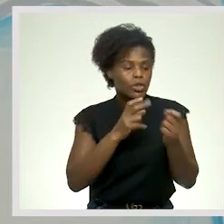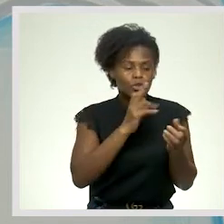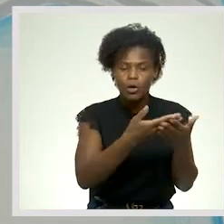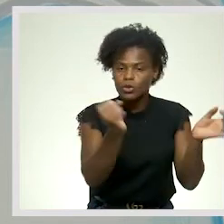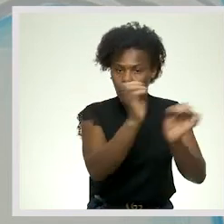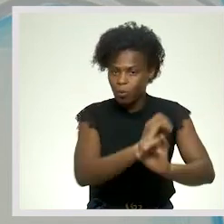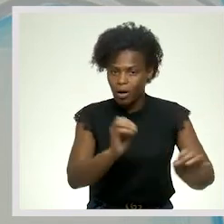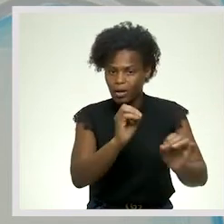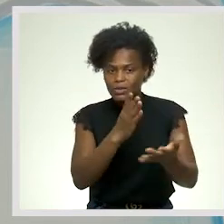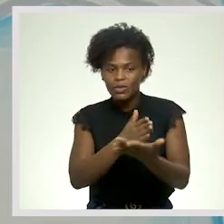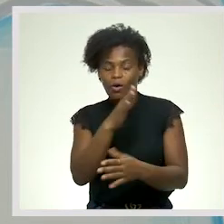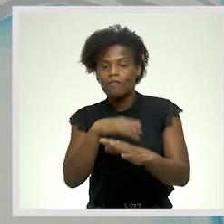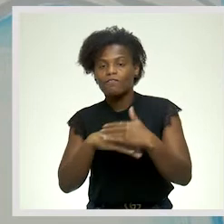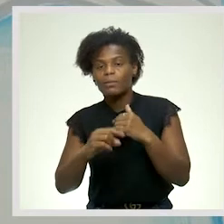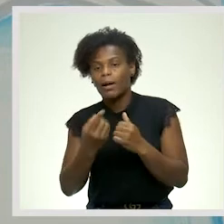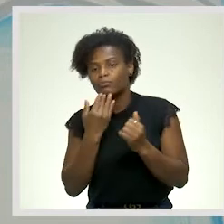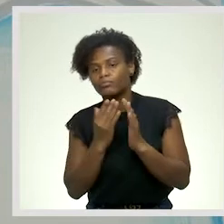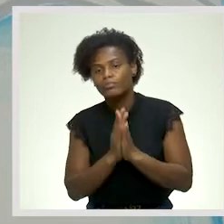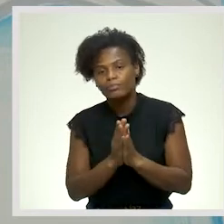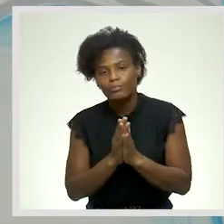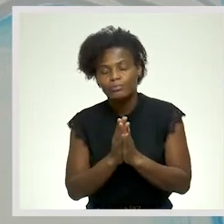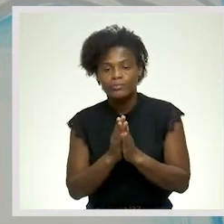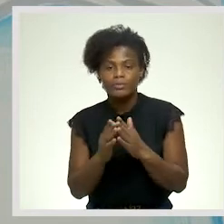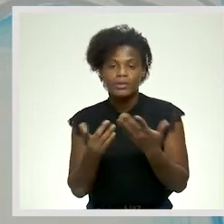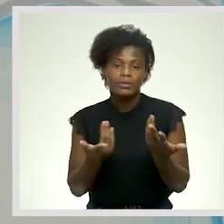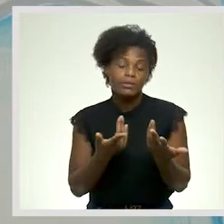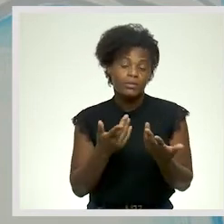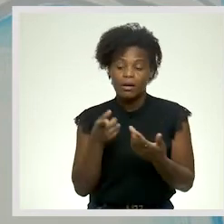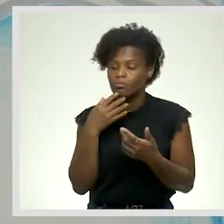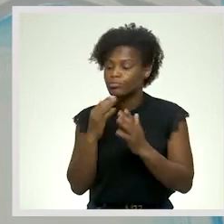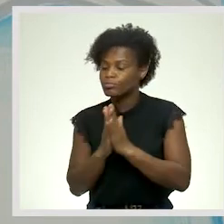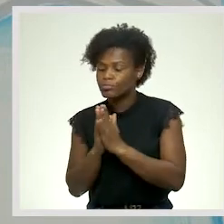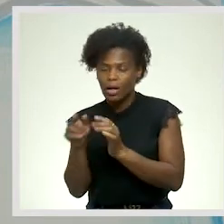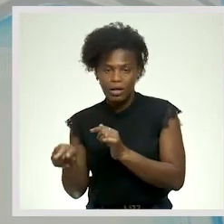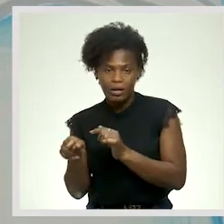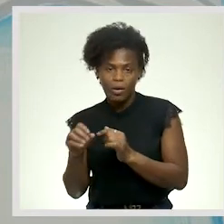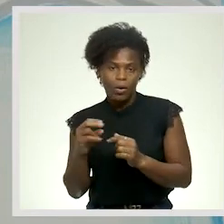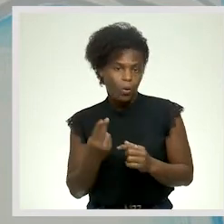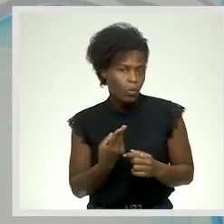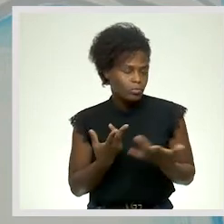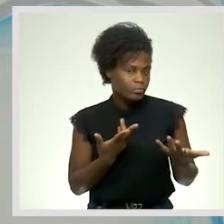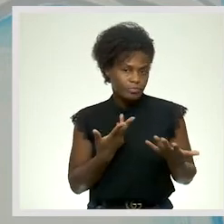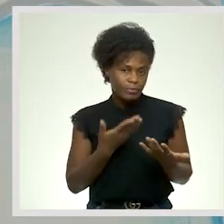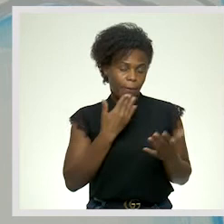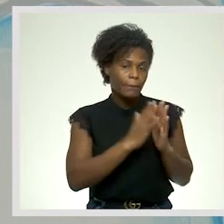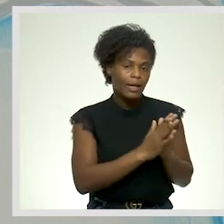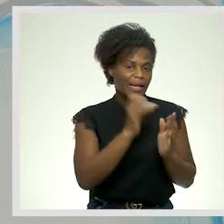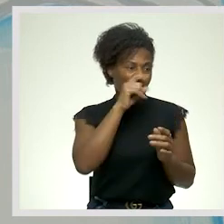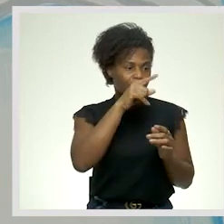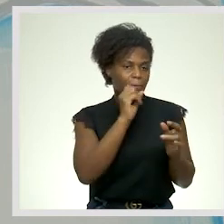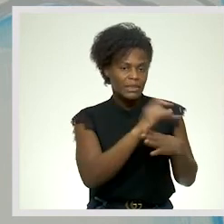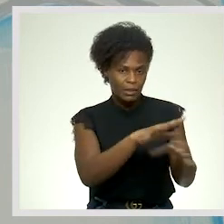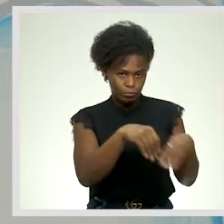Só é feita para apelar do alocutário Ou do recetor